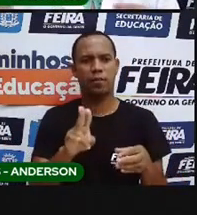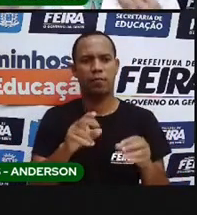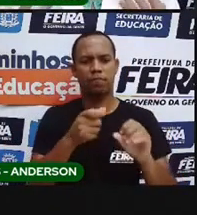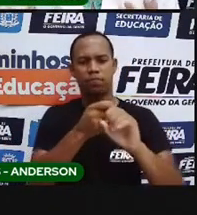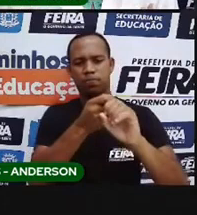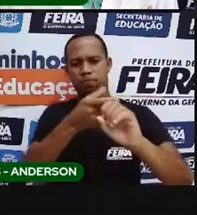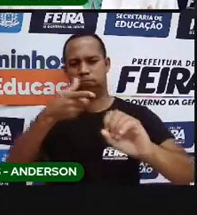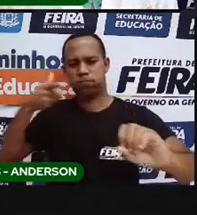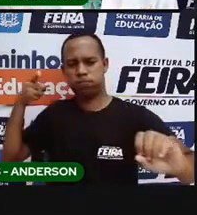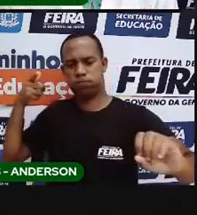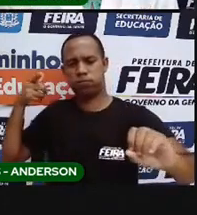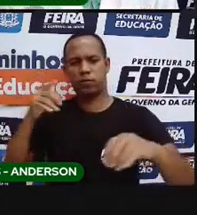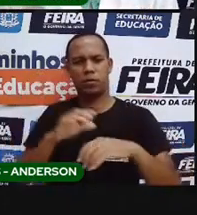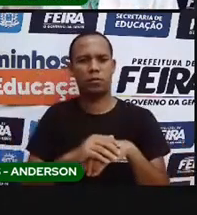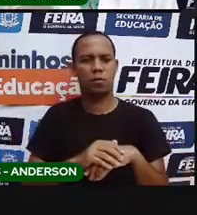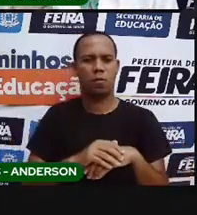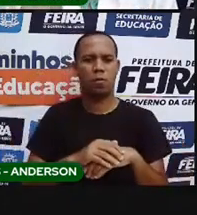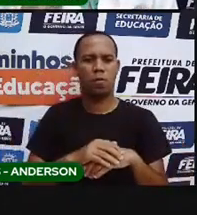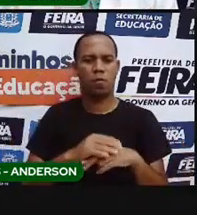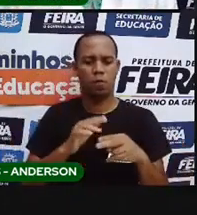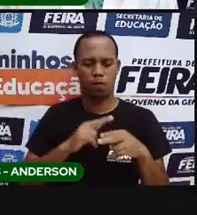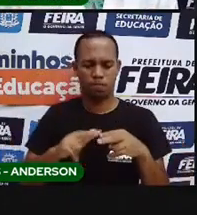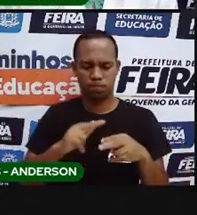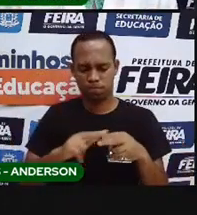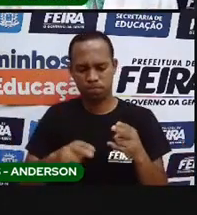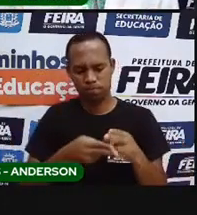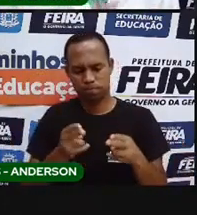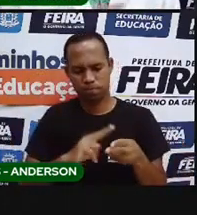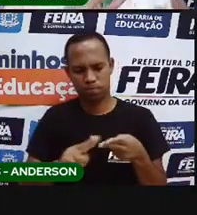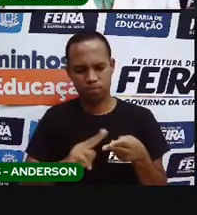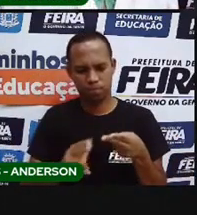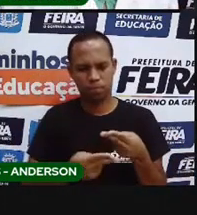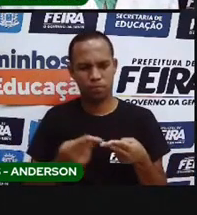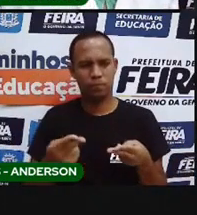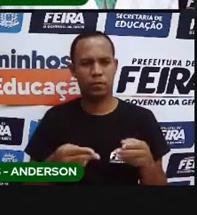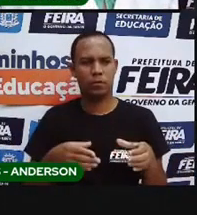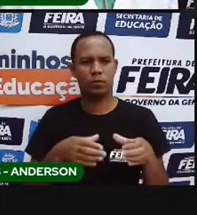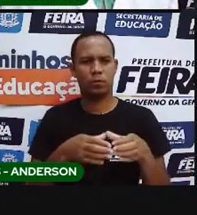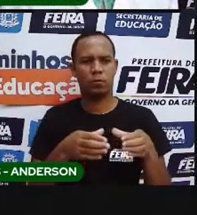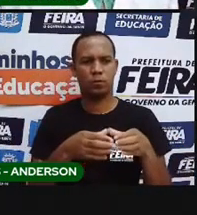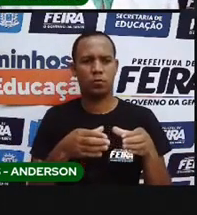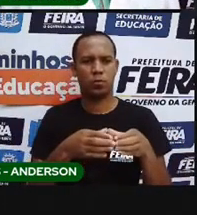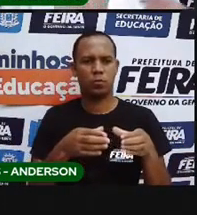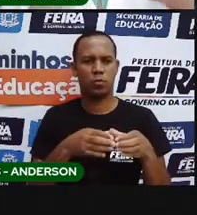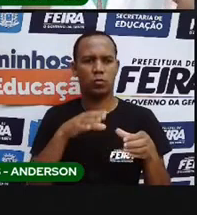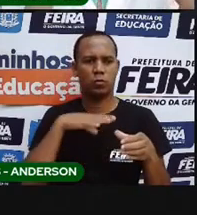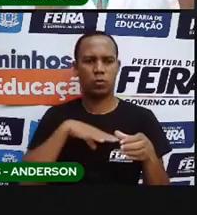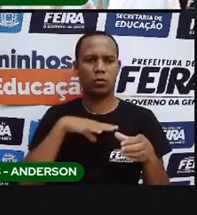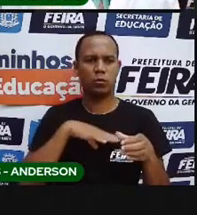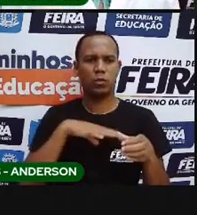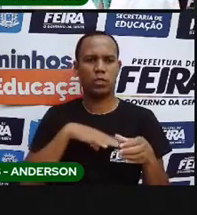que eram feitas artesanalmente, artesanalmente, esses portugueses, eles usavam o quê?